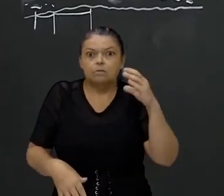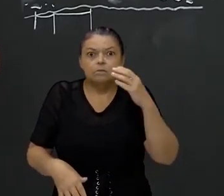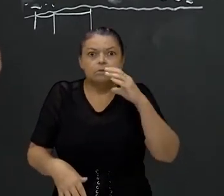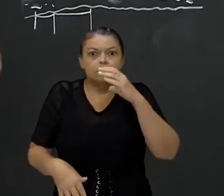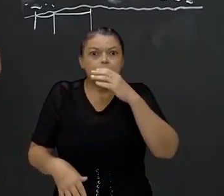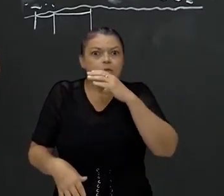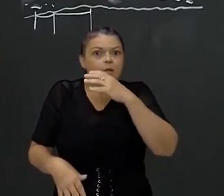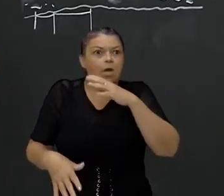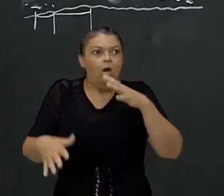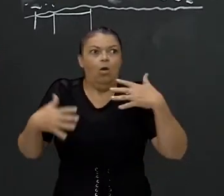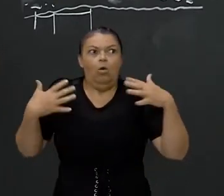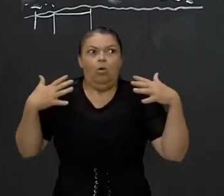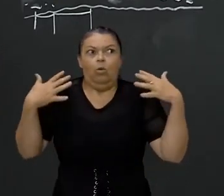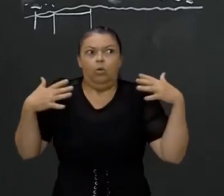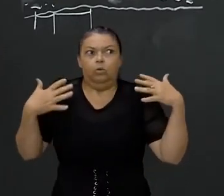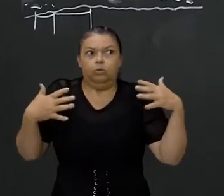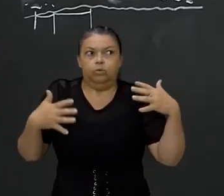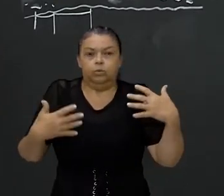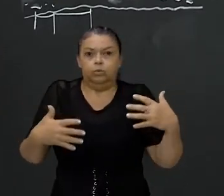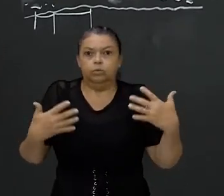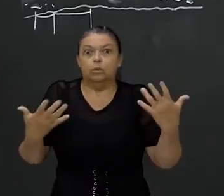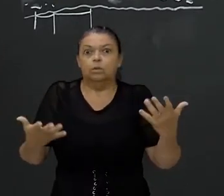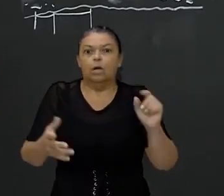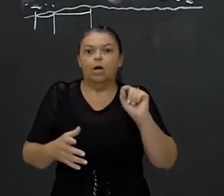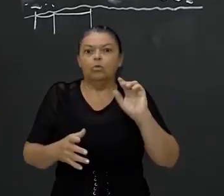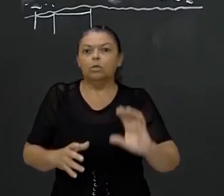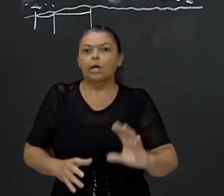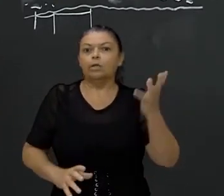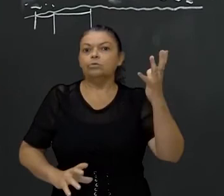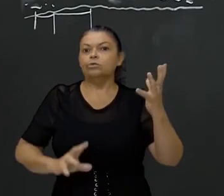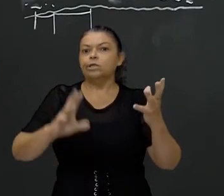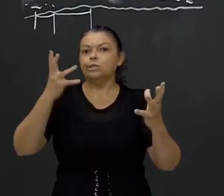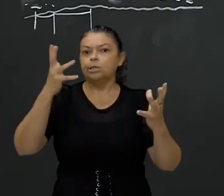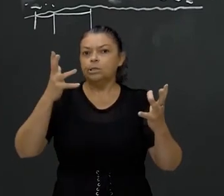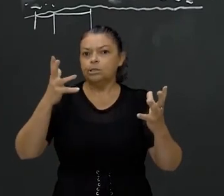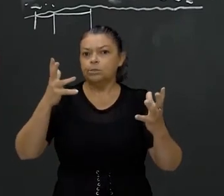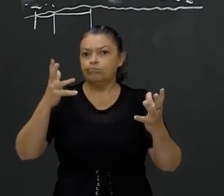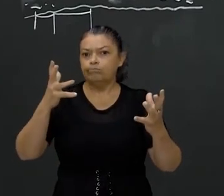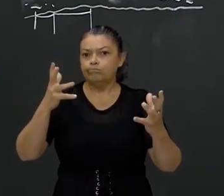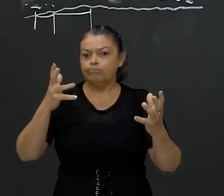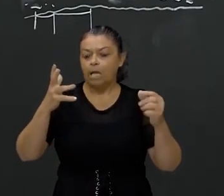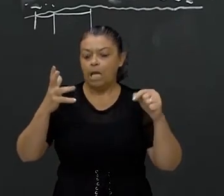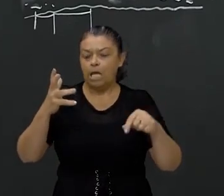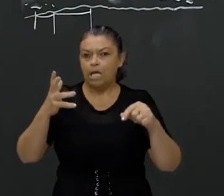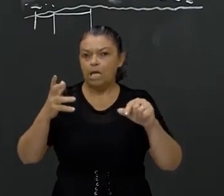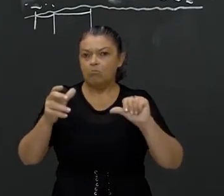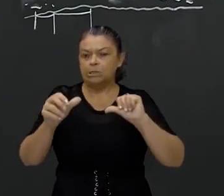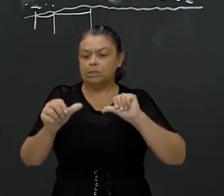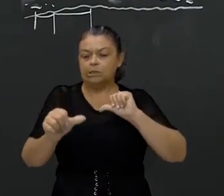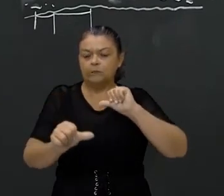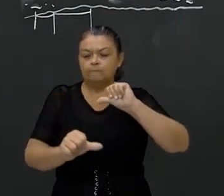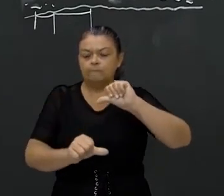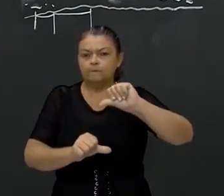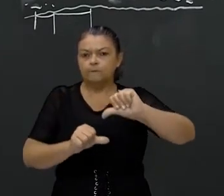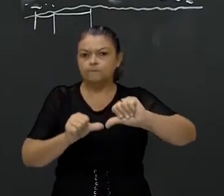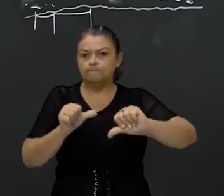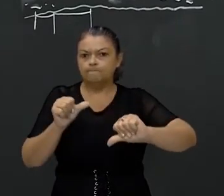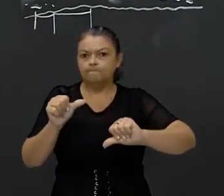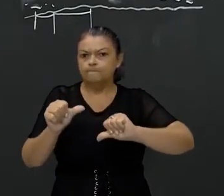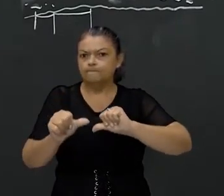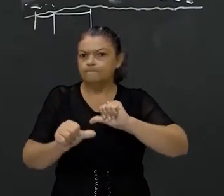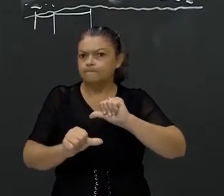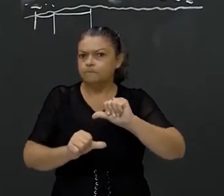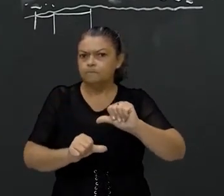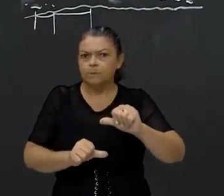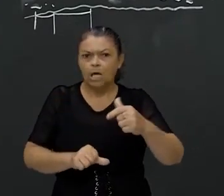altas temperaturas. Acaba ocorrendo um processo de transformação. Esses minerais, eles se reorganizam. E eu não